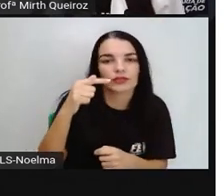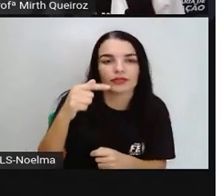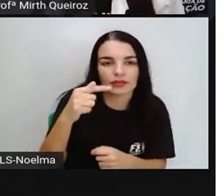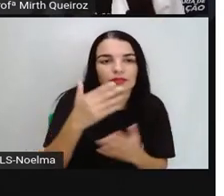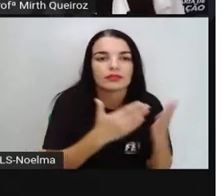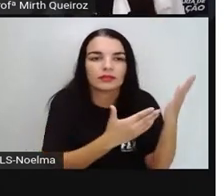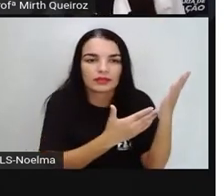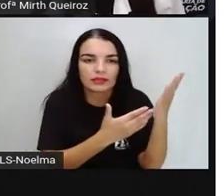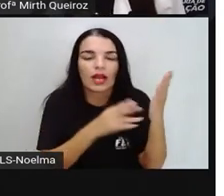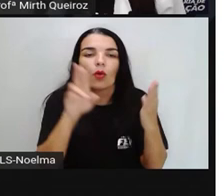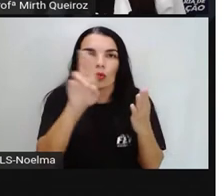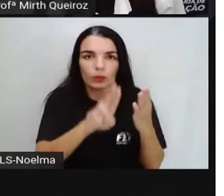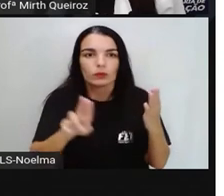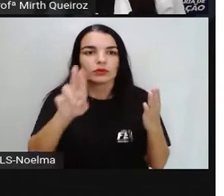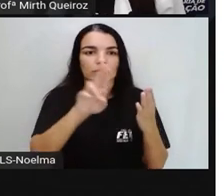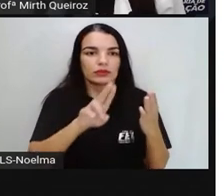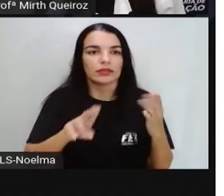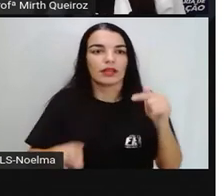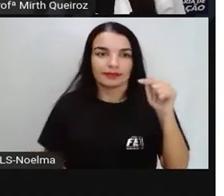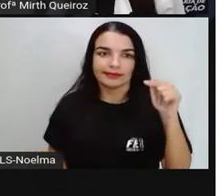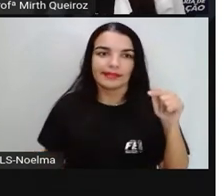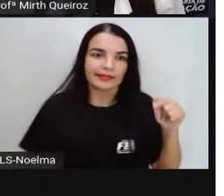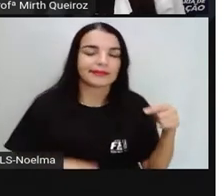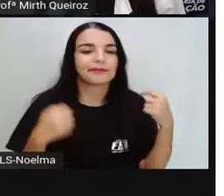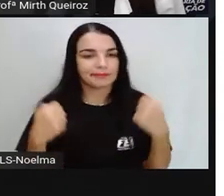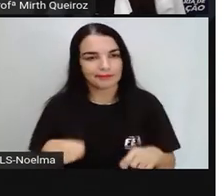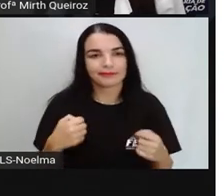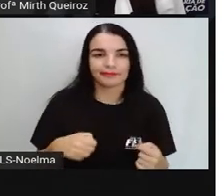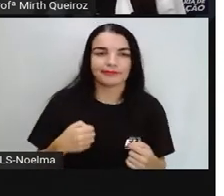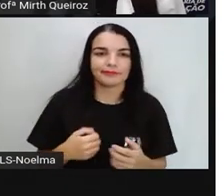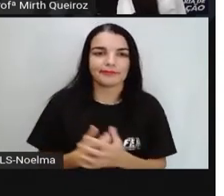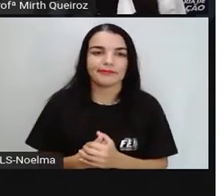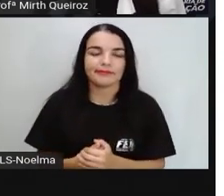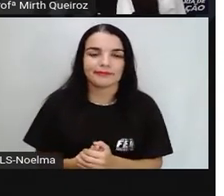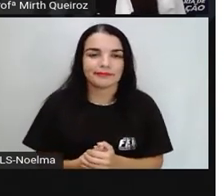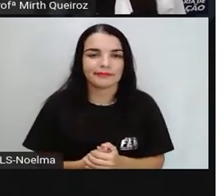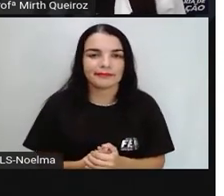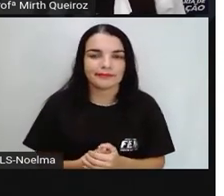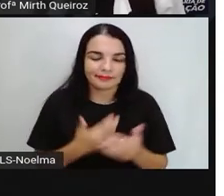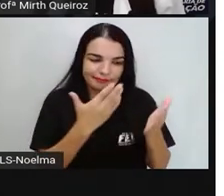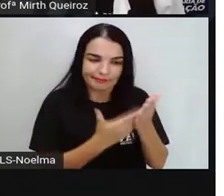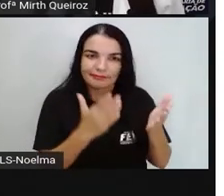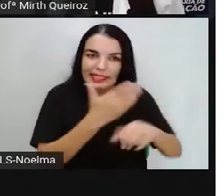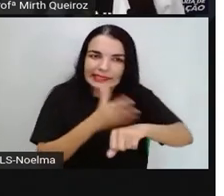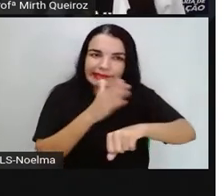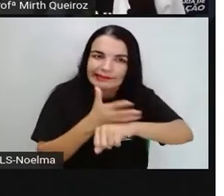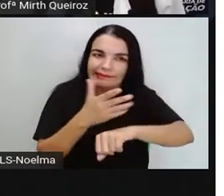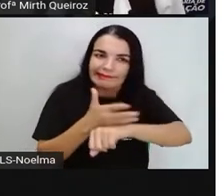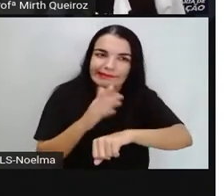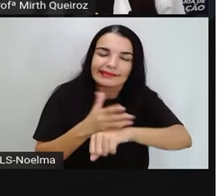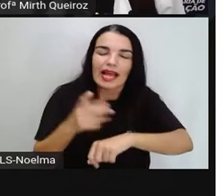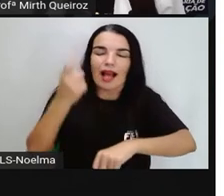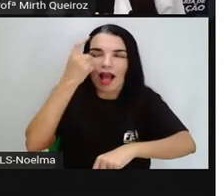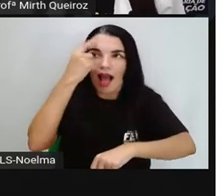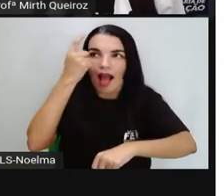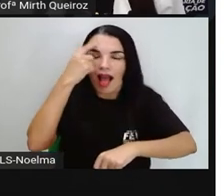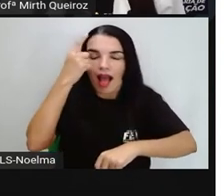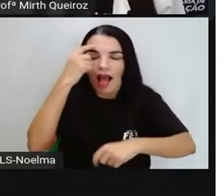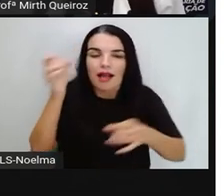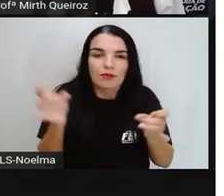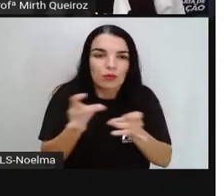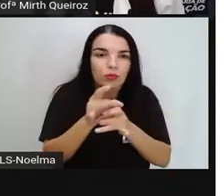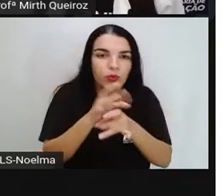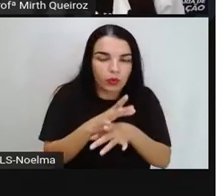certo? Por isso que a gente exercita aí muito a nossa mente, né? Para resolver